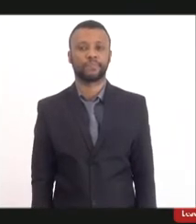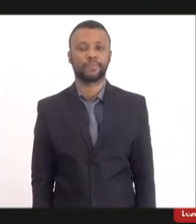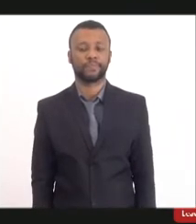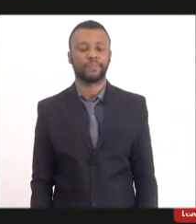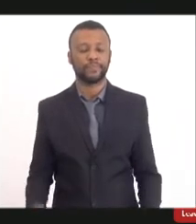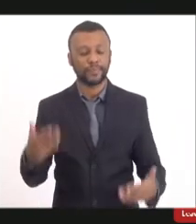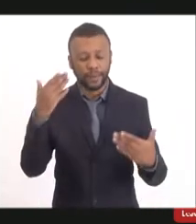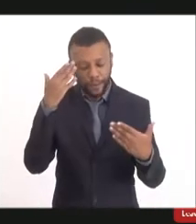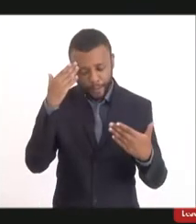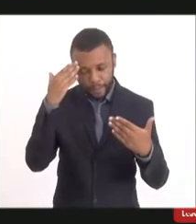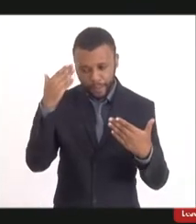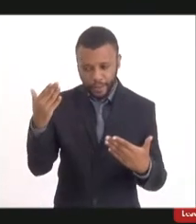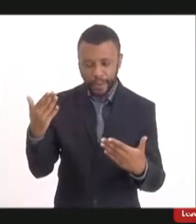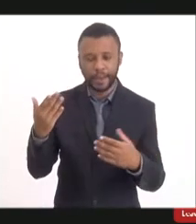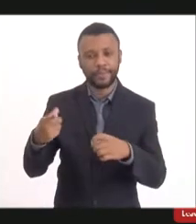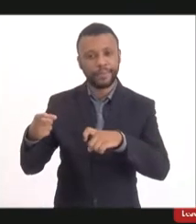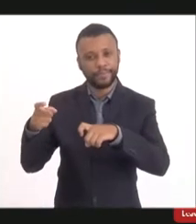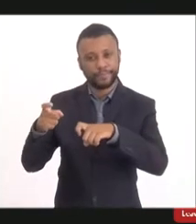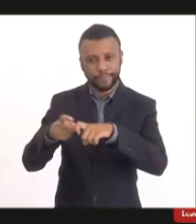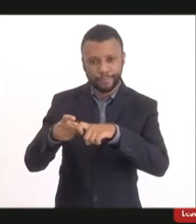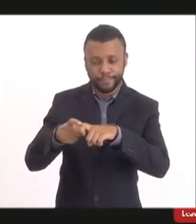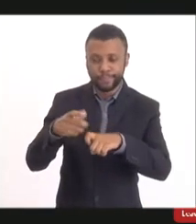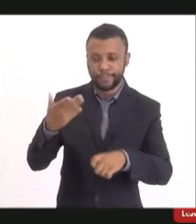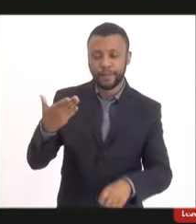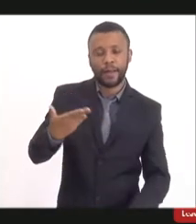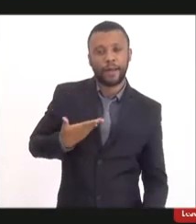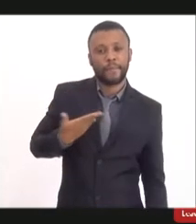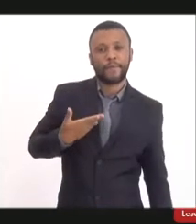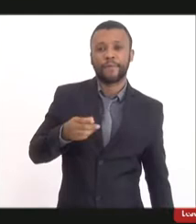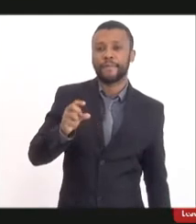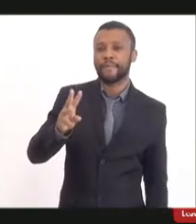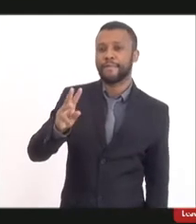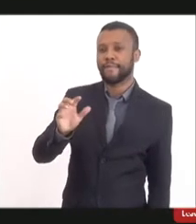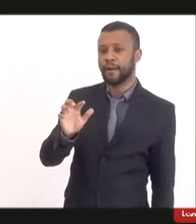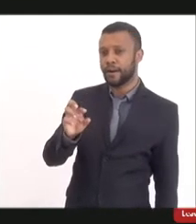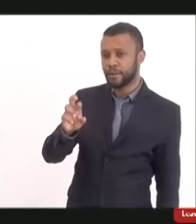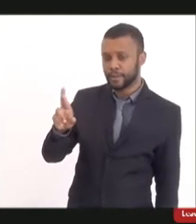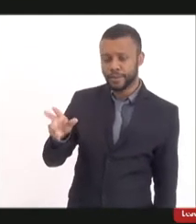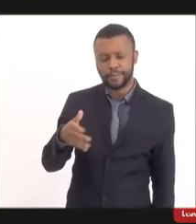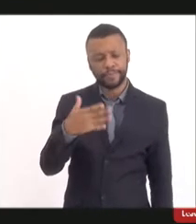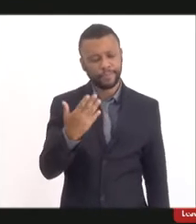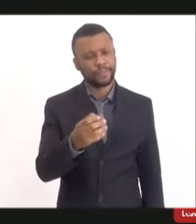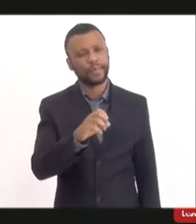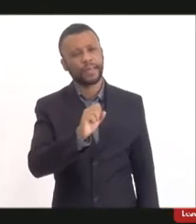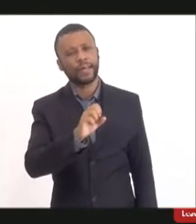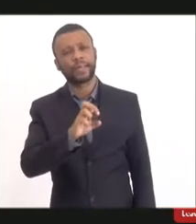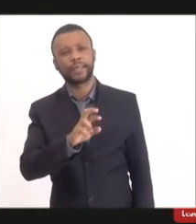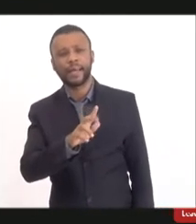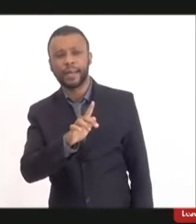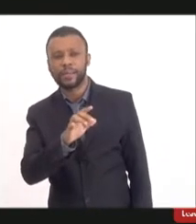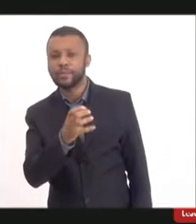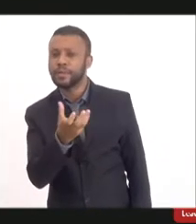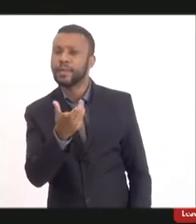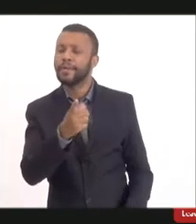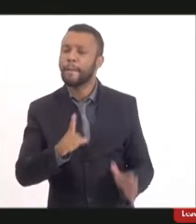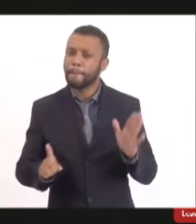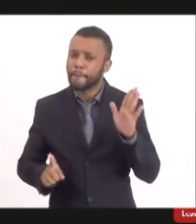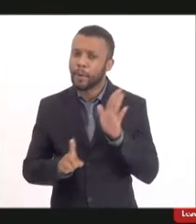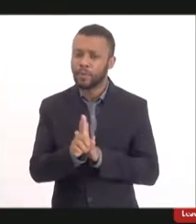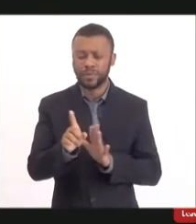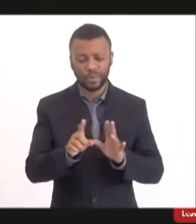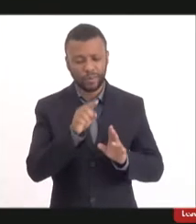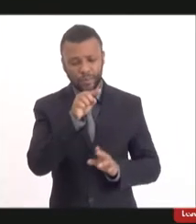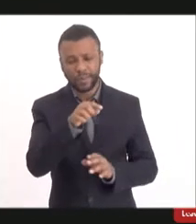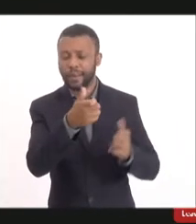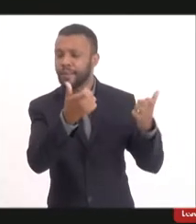Obrigada, doutor, querido Walter. Doutor Mário Sérgio, eu só gostaria de fazer uma pergunta. O senhor citou, né, falou